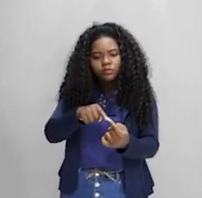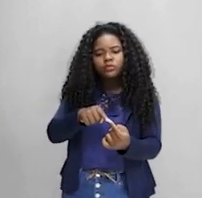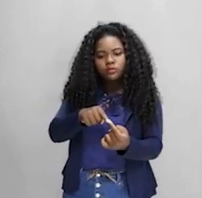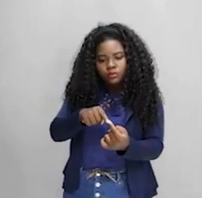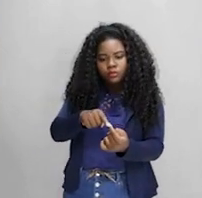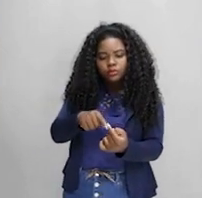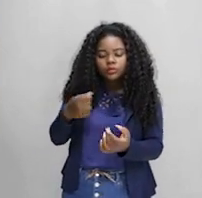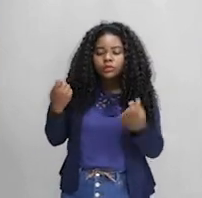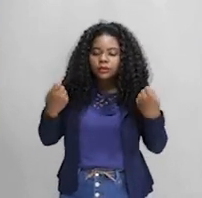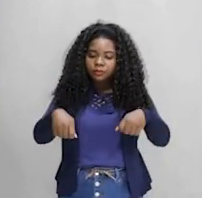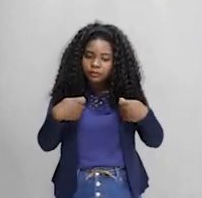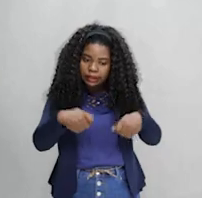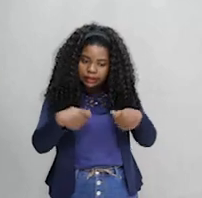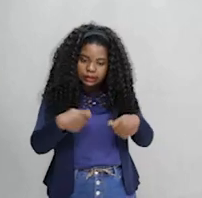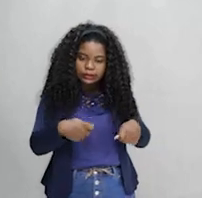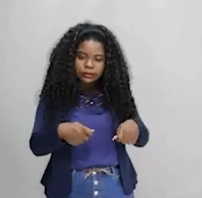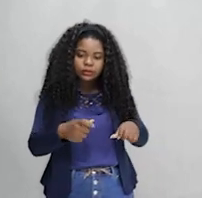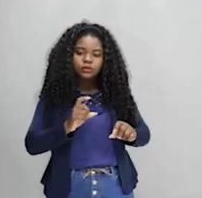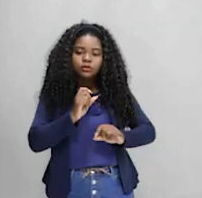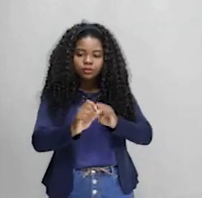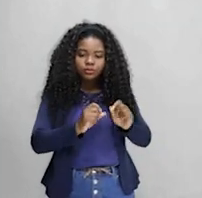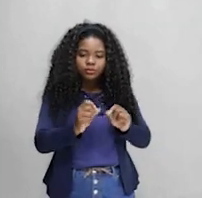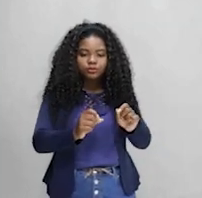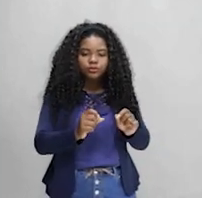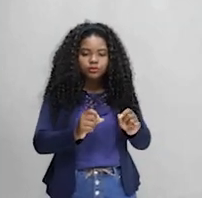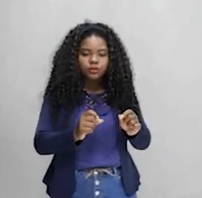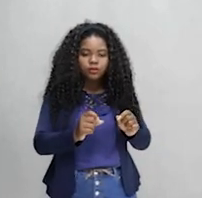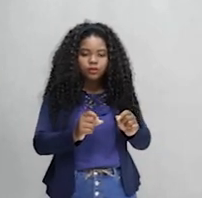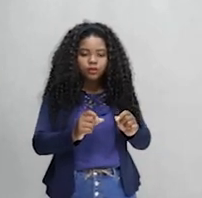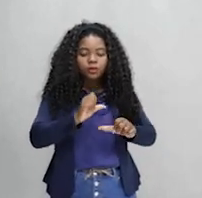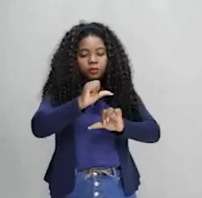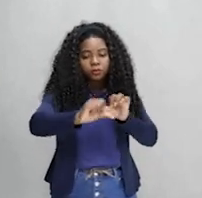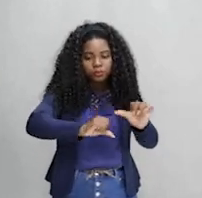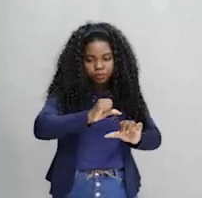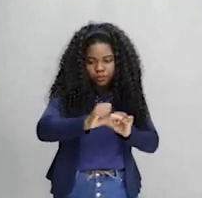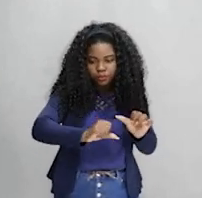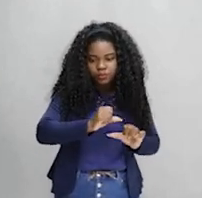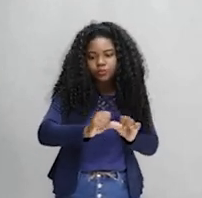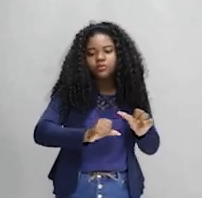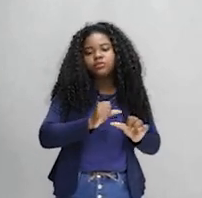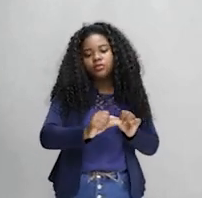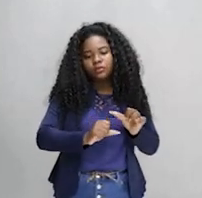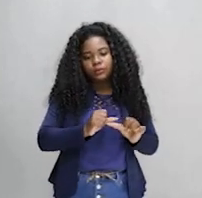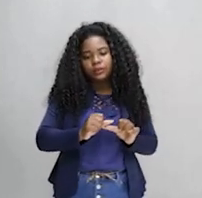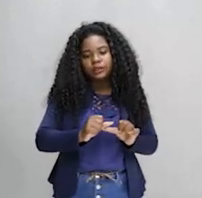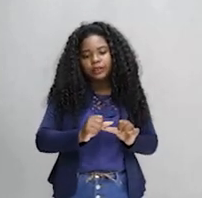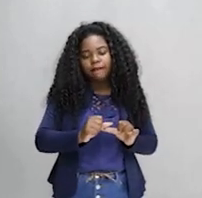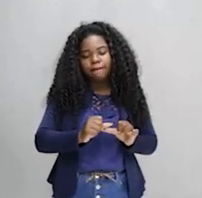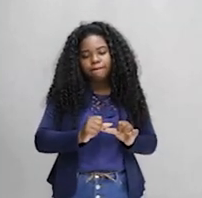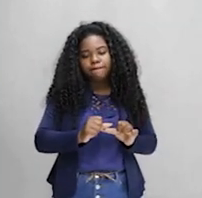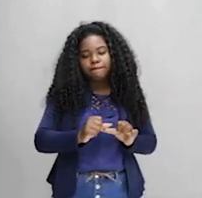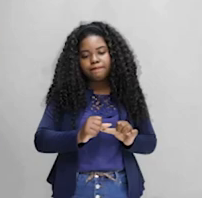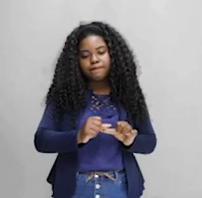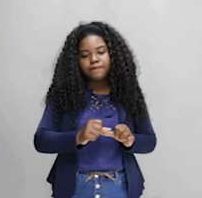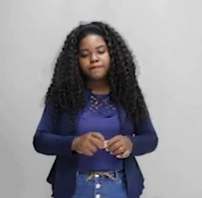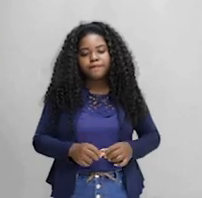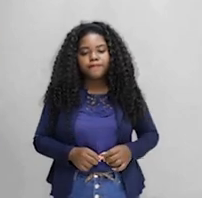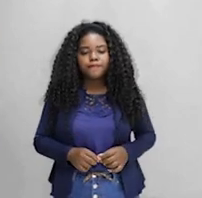tomar medidas, porque senão as problemáticas relativas ao aquecimento global seriam danosas e talvez até